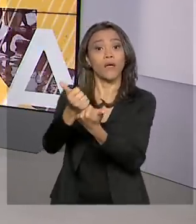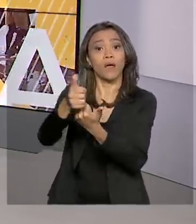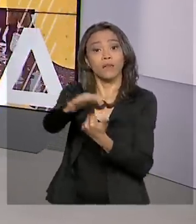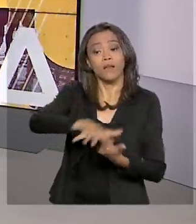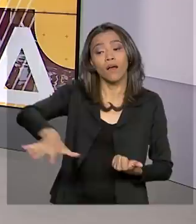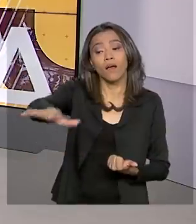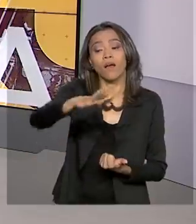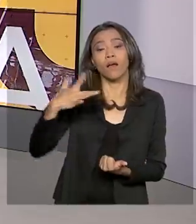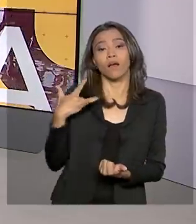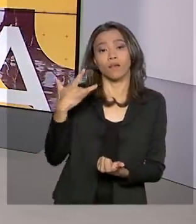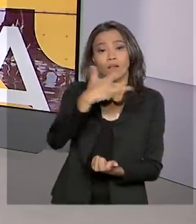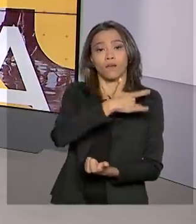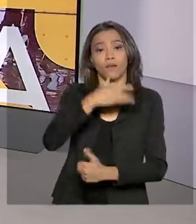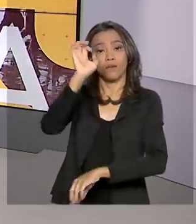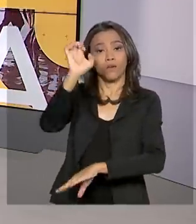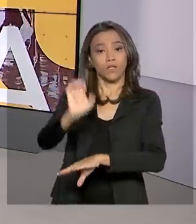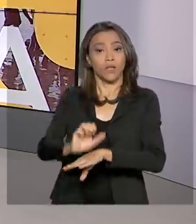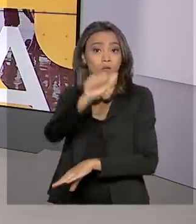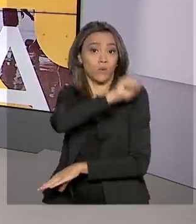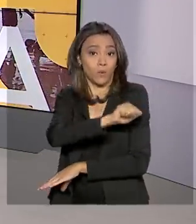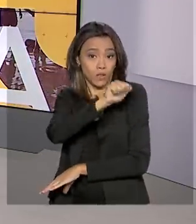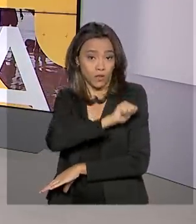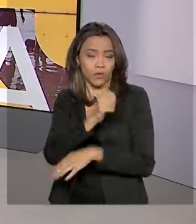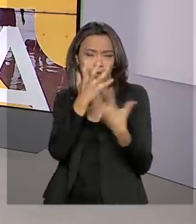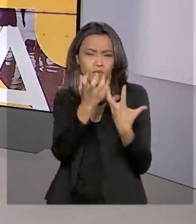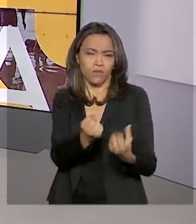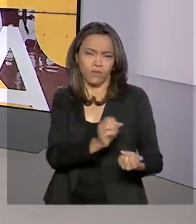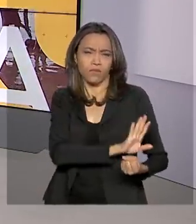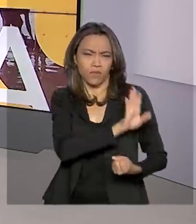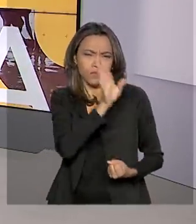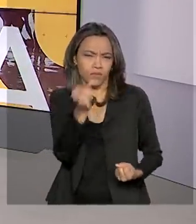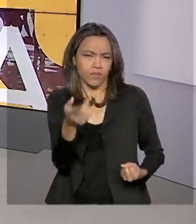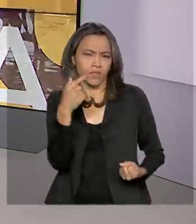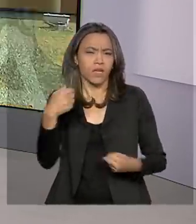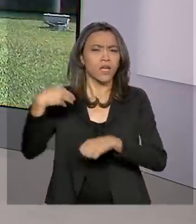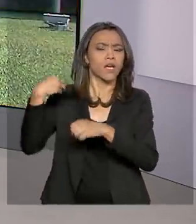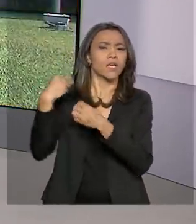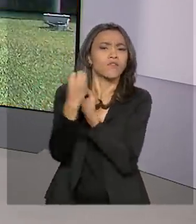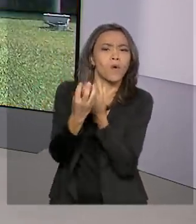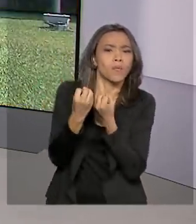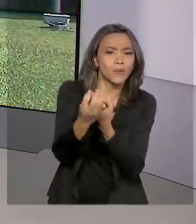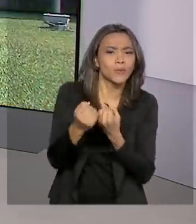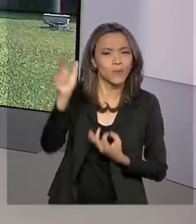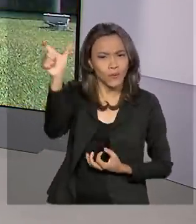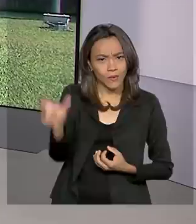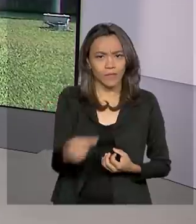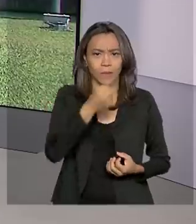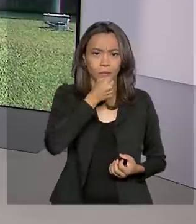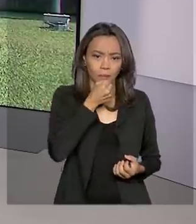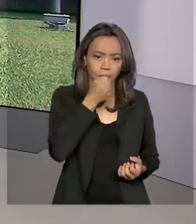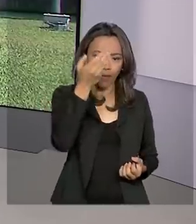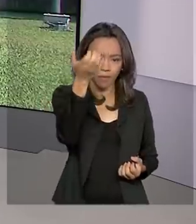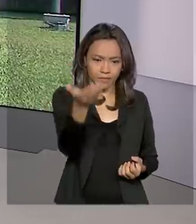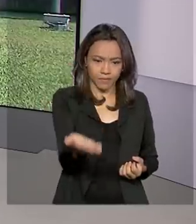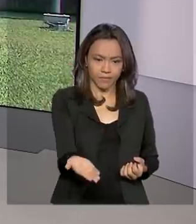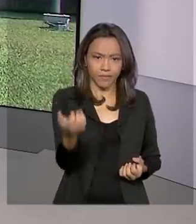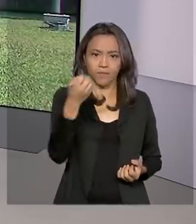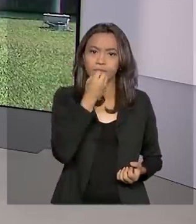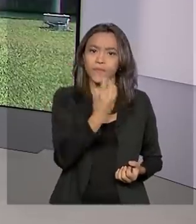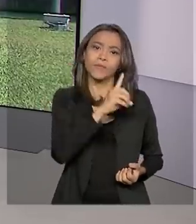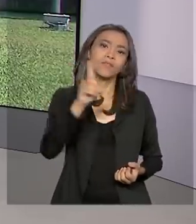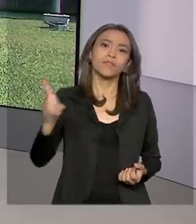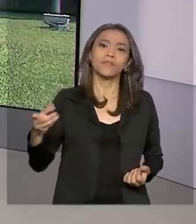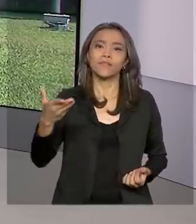saúde do município do Rio de Janeiro. Vamos, então, até lá, as informações com a repórter Alessandra Lago. Alessandra, bom dia para você.